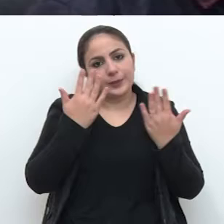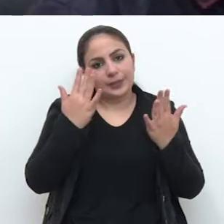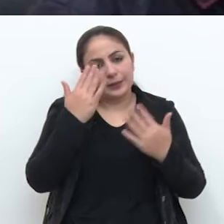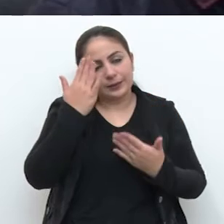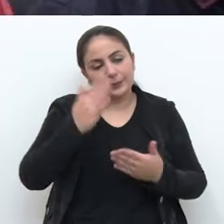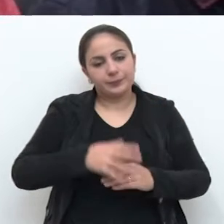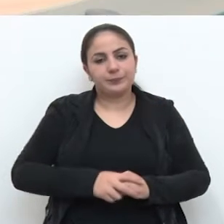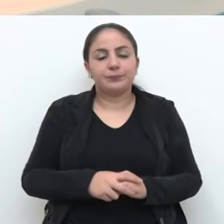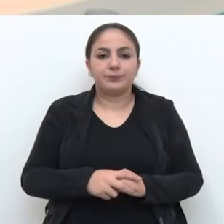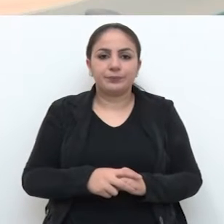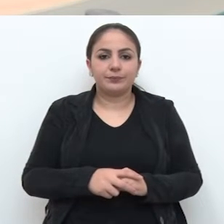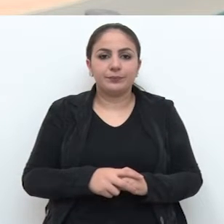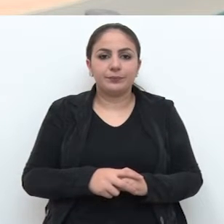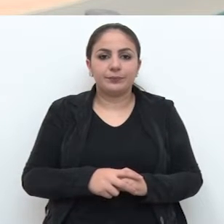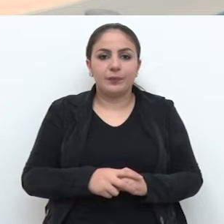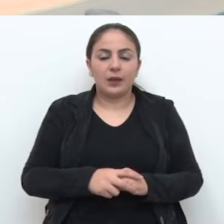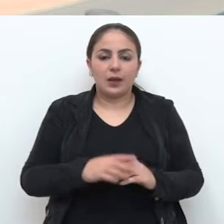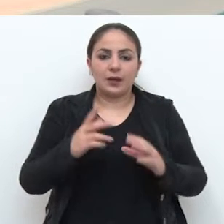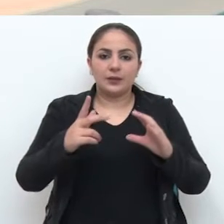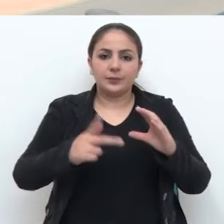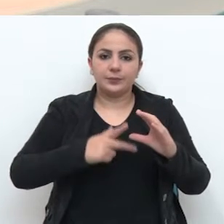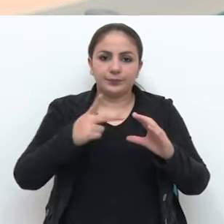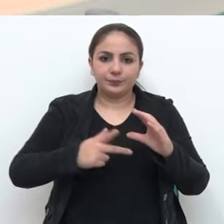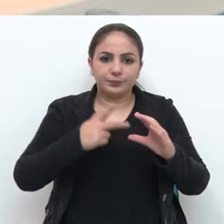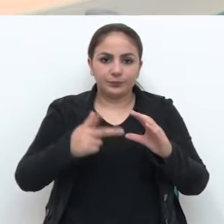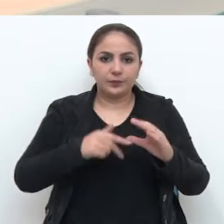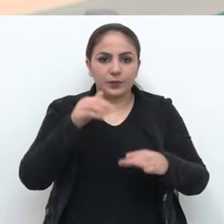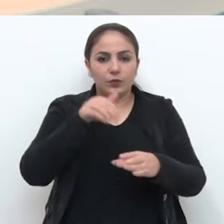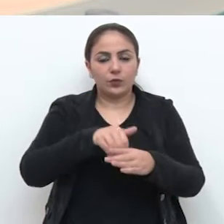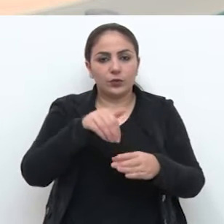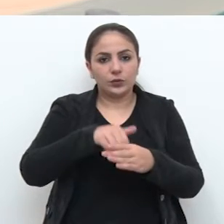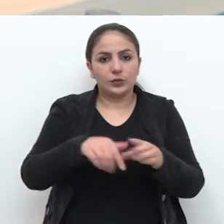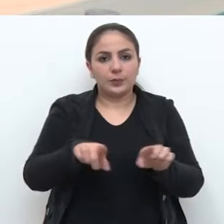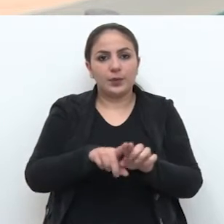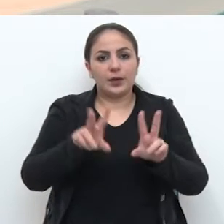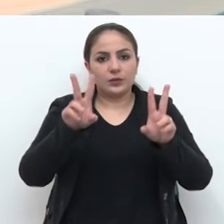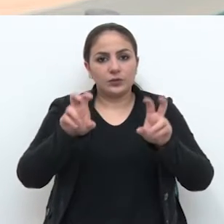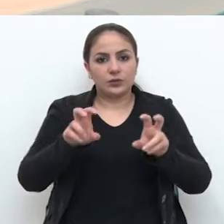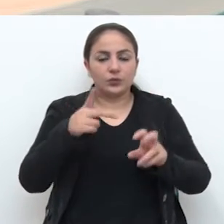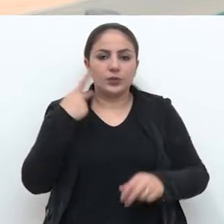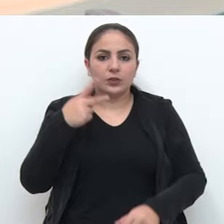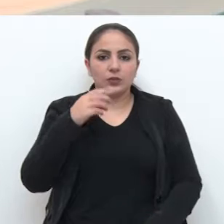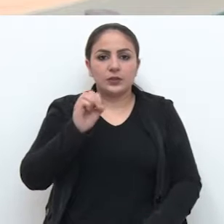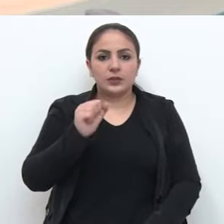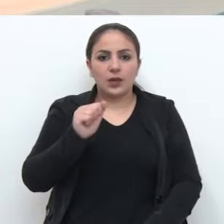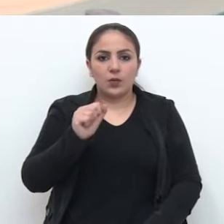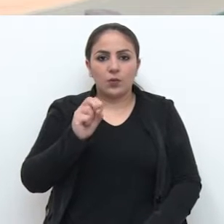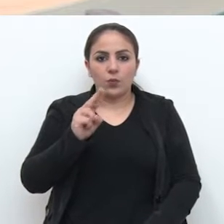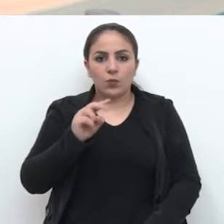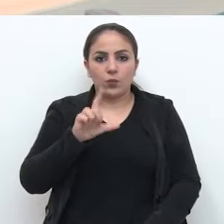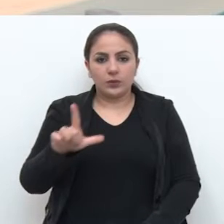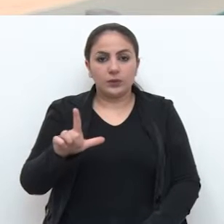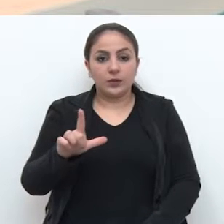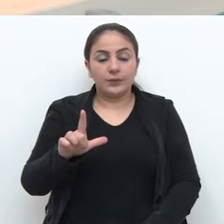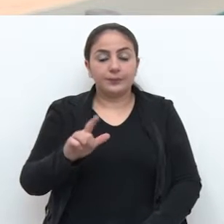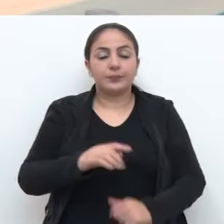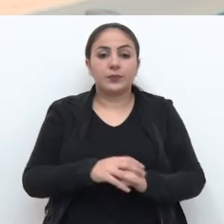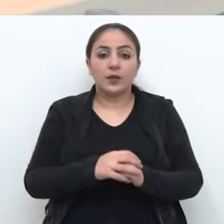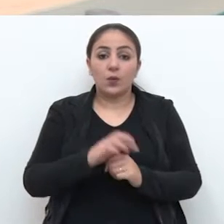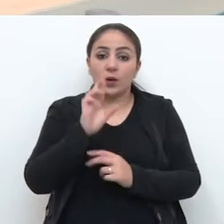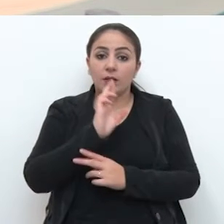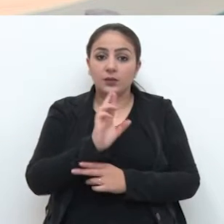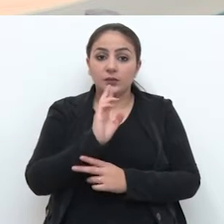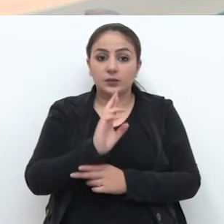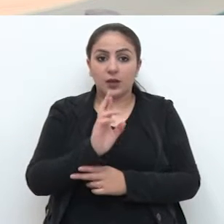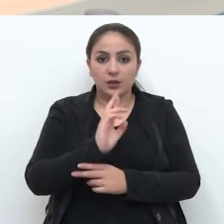voto é contrário. Muito obrigado. O Parlamento Municipal também votou uma matéria do vereador Saúl Spinelli. A partir da sanção